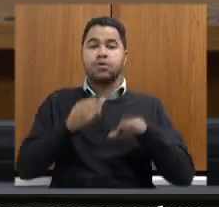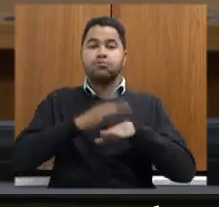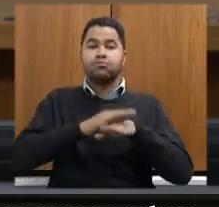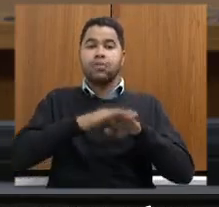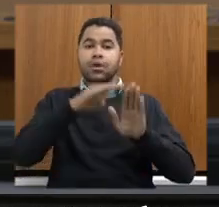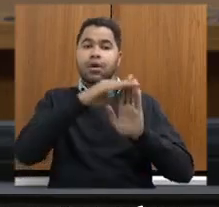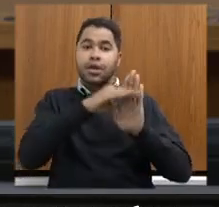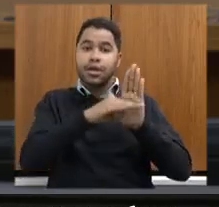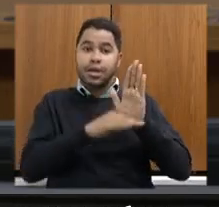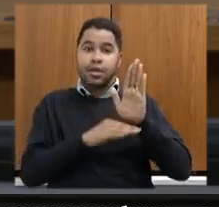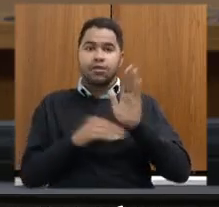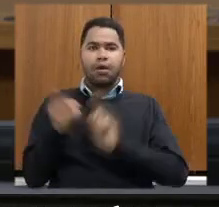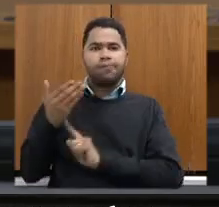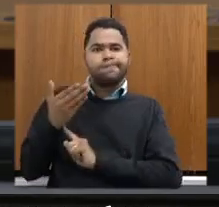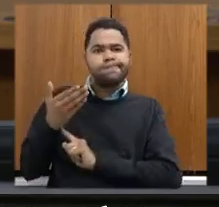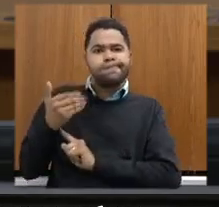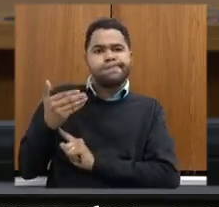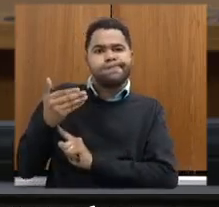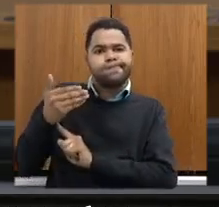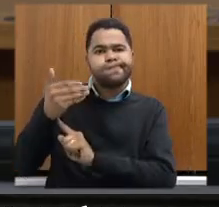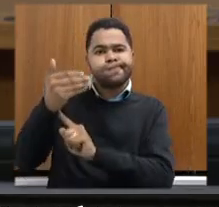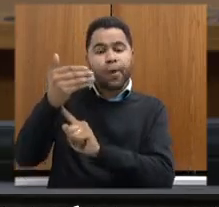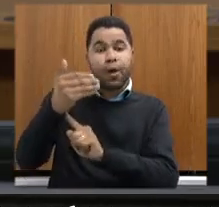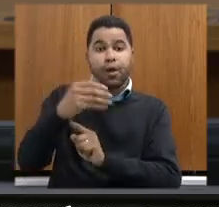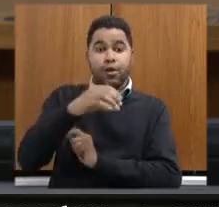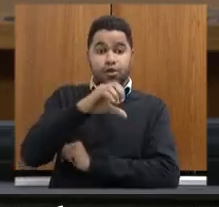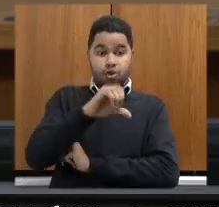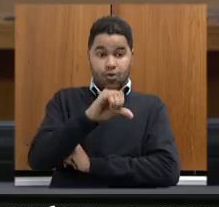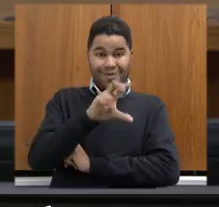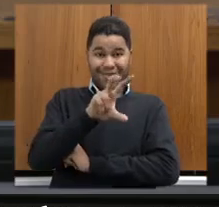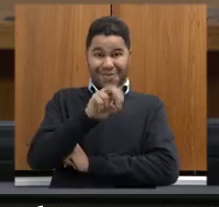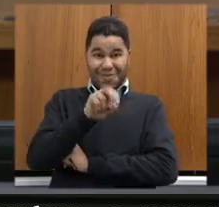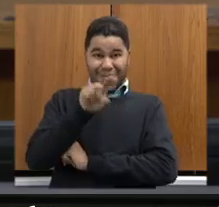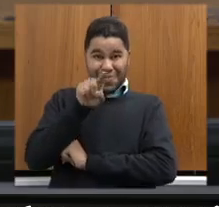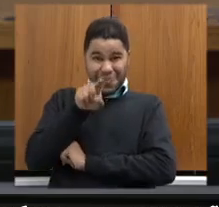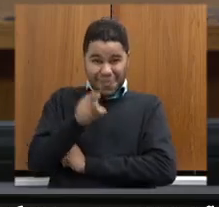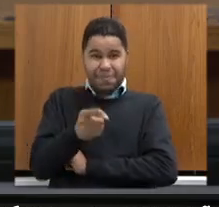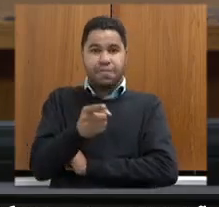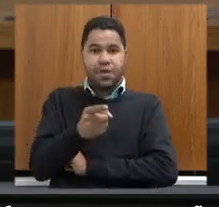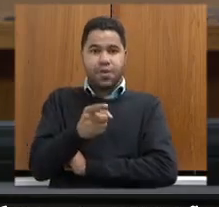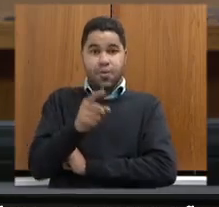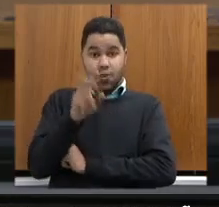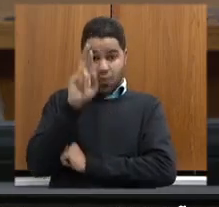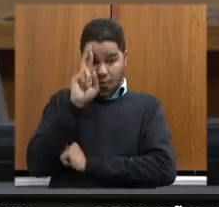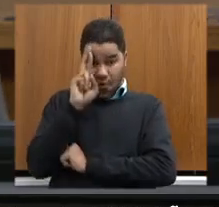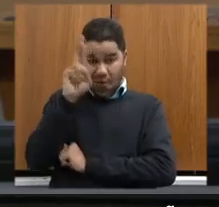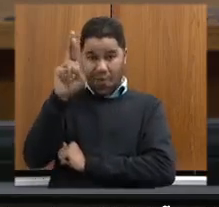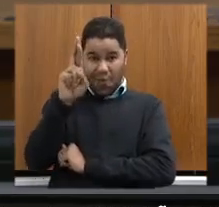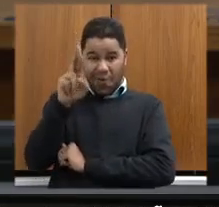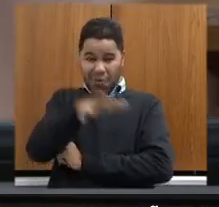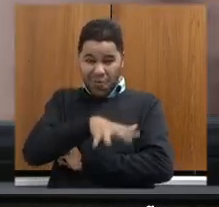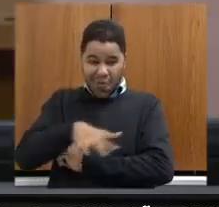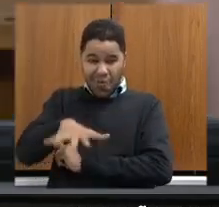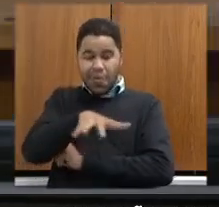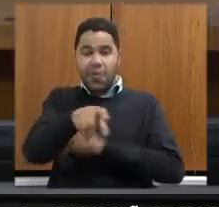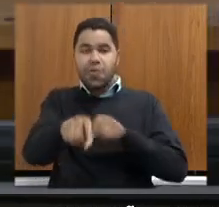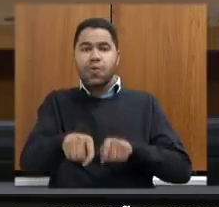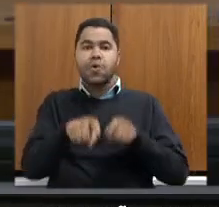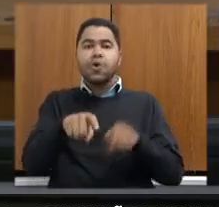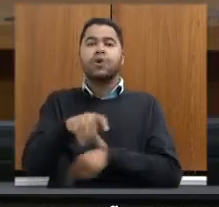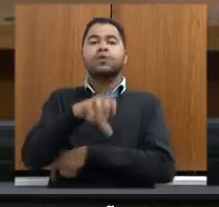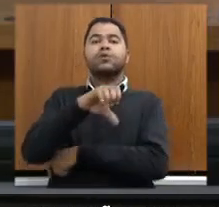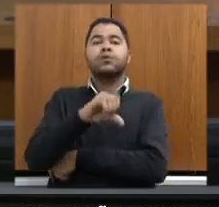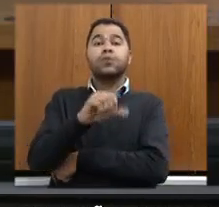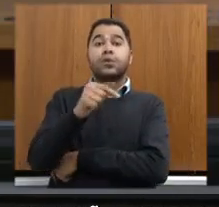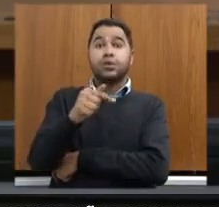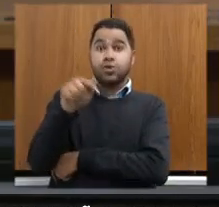tecnológica. Desses 950 mil proprietários rurais, aproximadamente 97